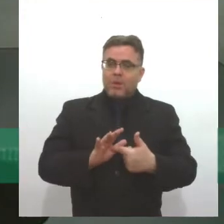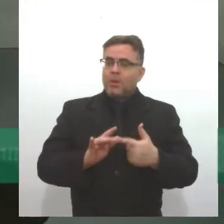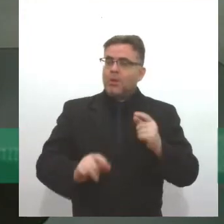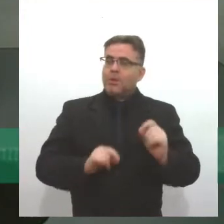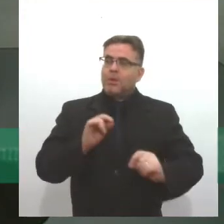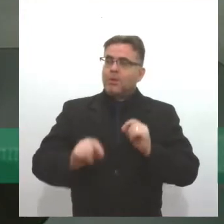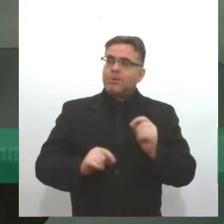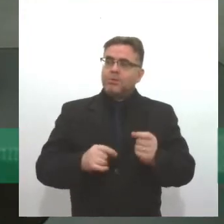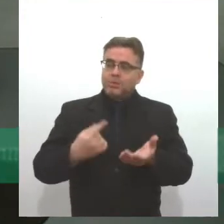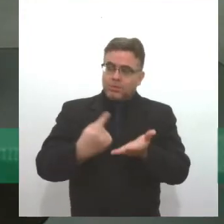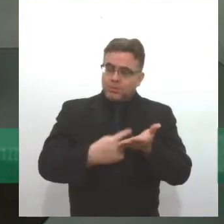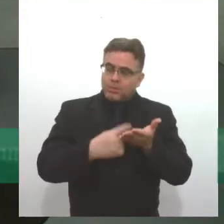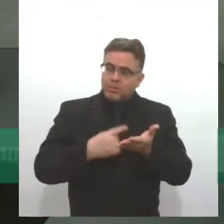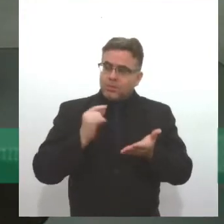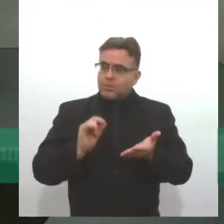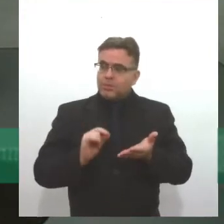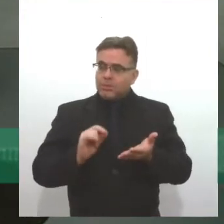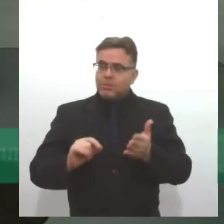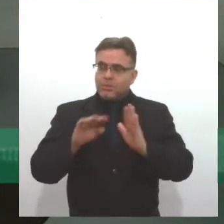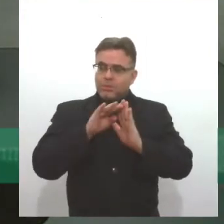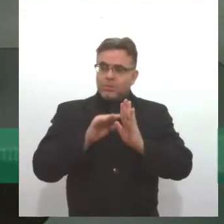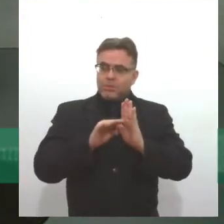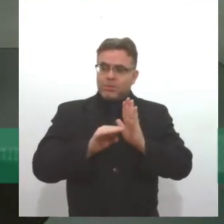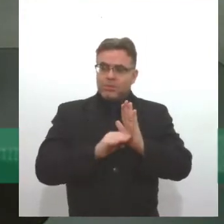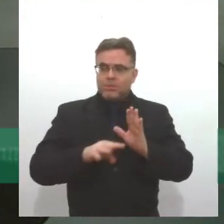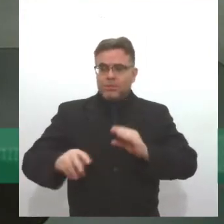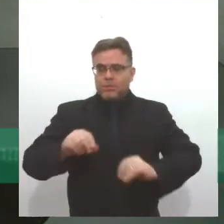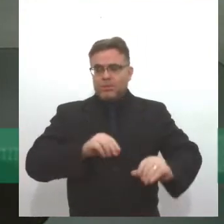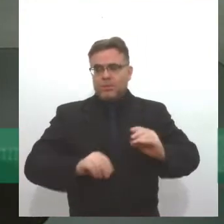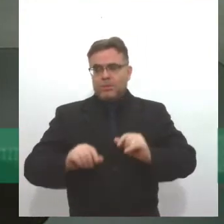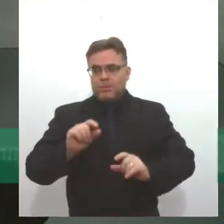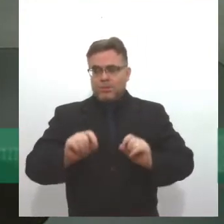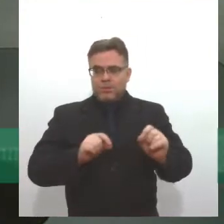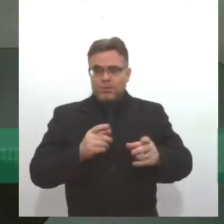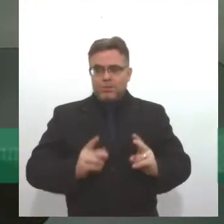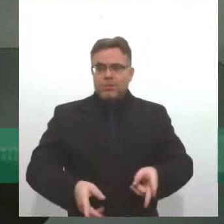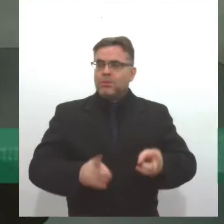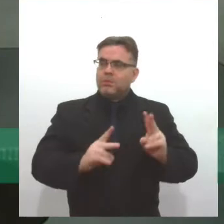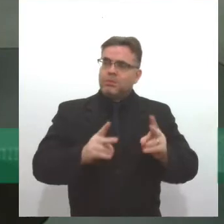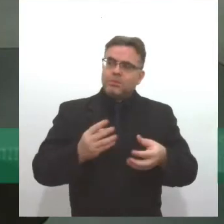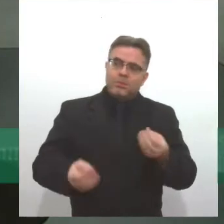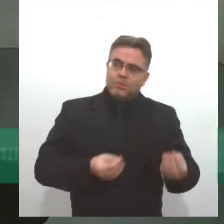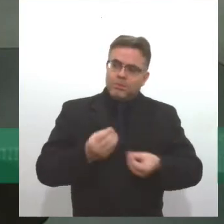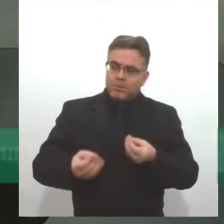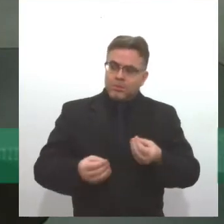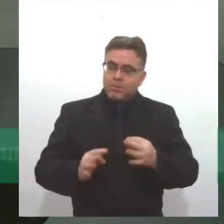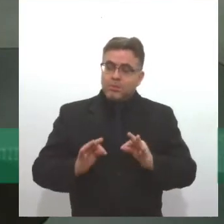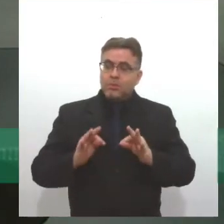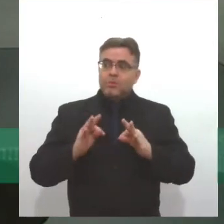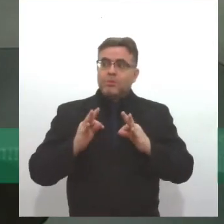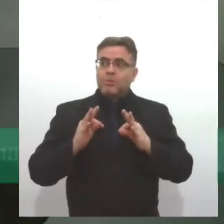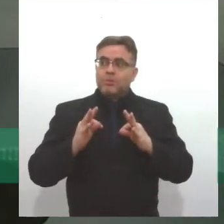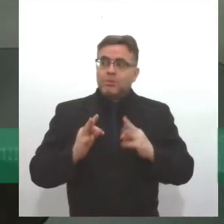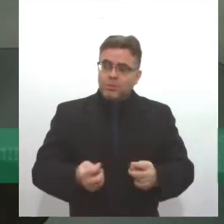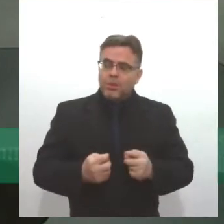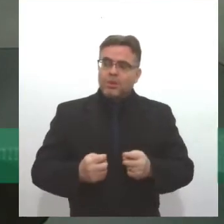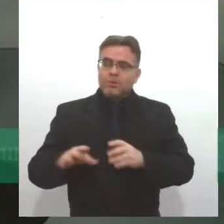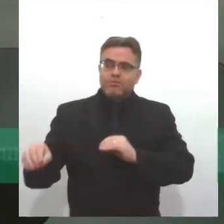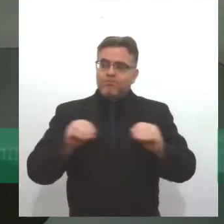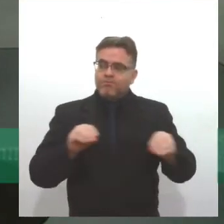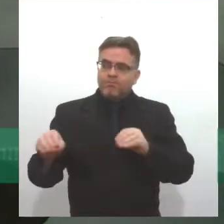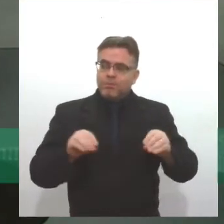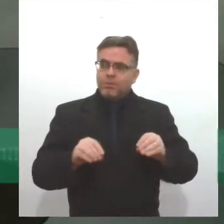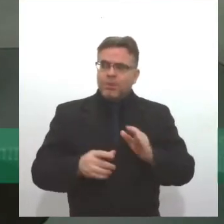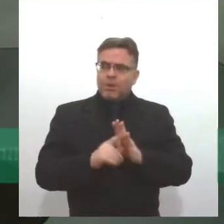prevê aí uma regularização da terra, de manter isso. Hoje em dia, nem todo o povo cigano fica se locomovendo como